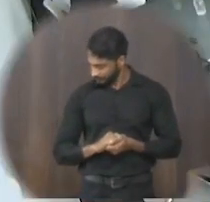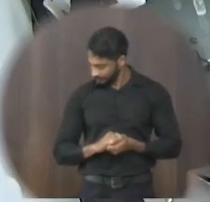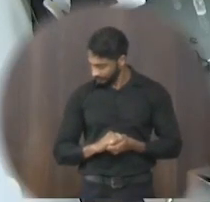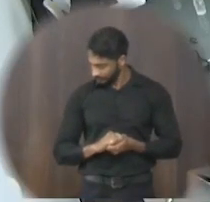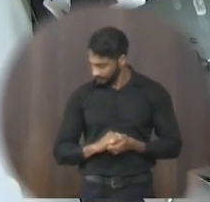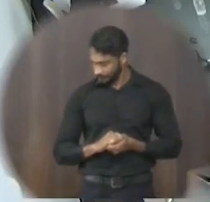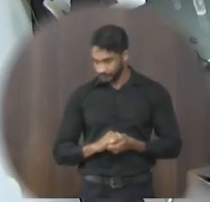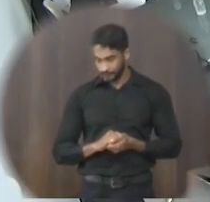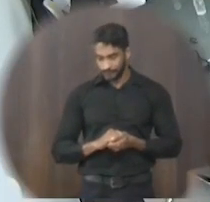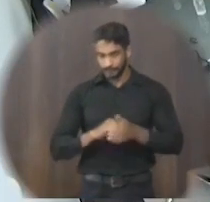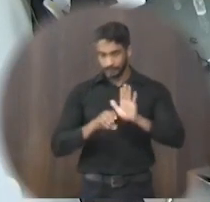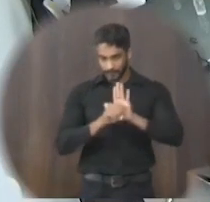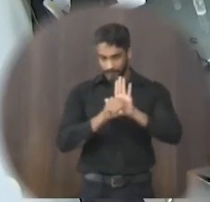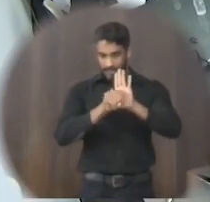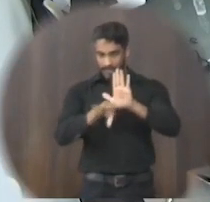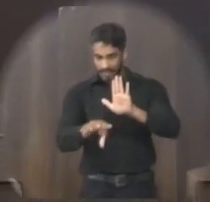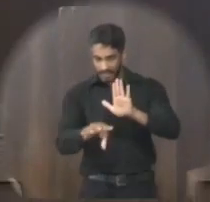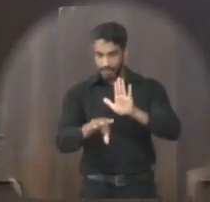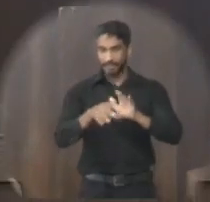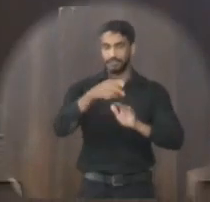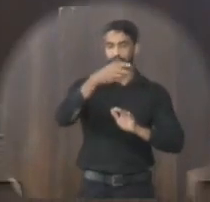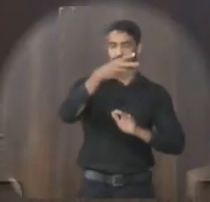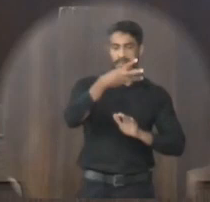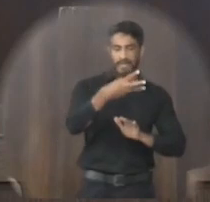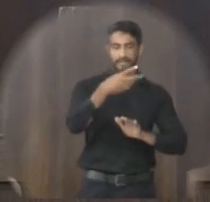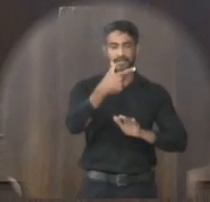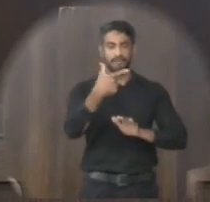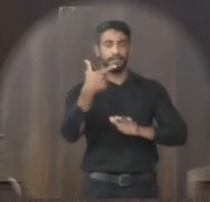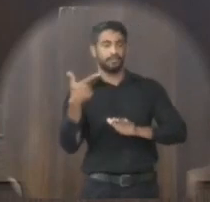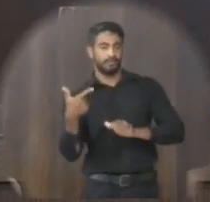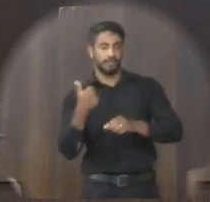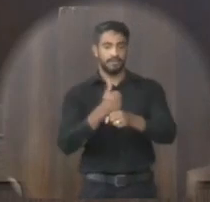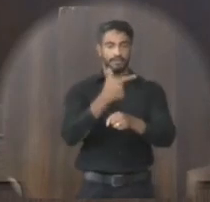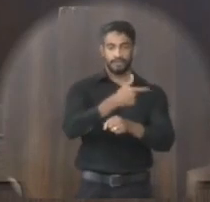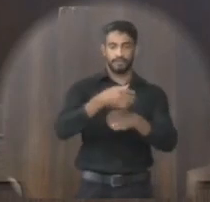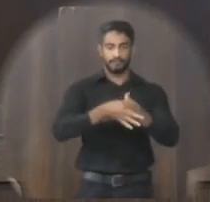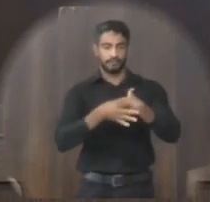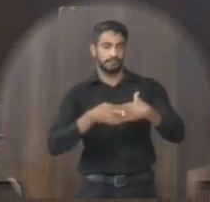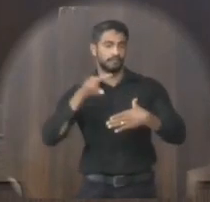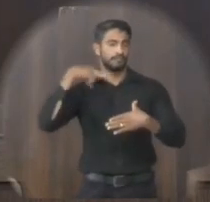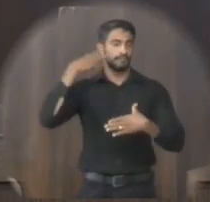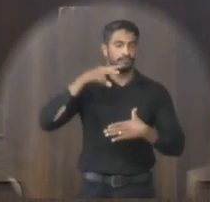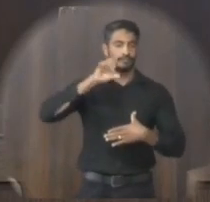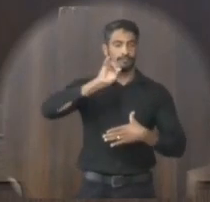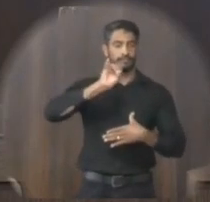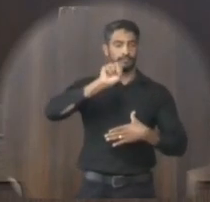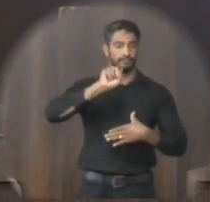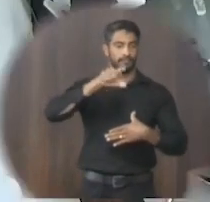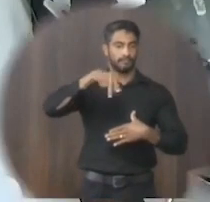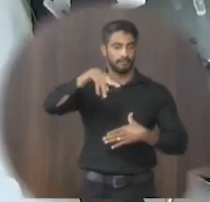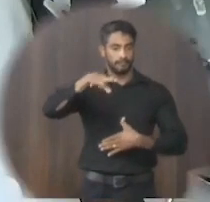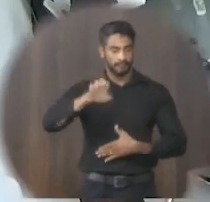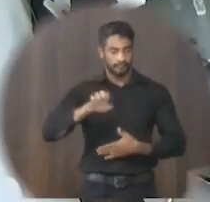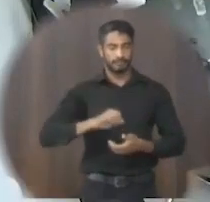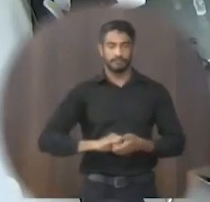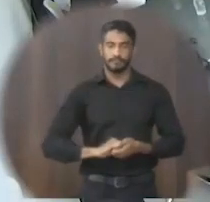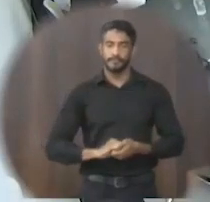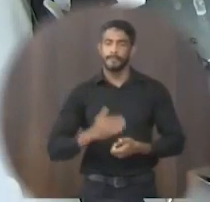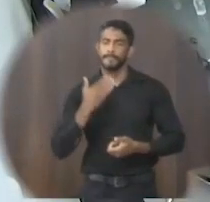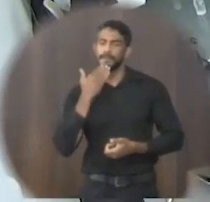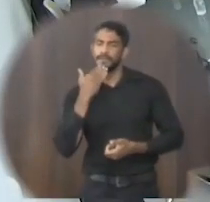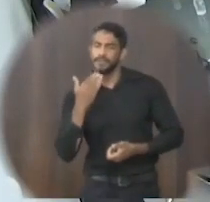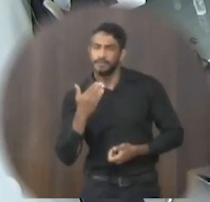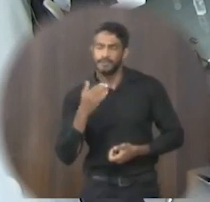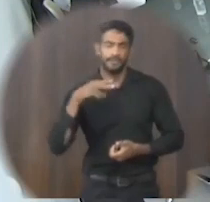requerimento trezentos e vinte e dois dois mil e vinte e um de autoria da vereadora Islane Pedro senhor